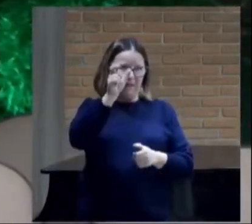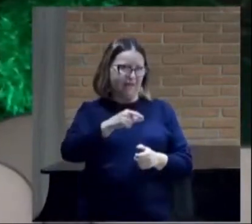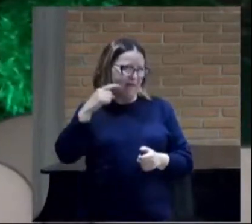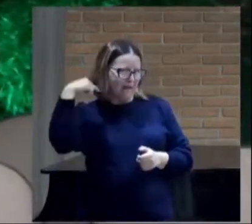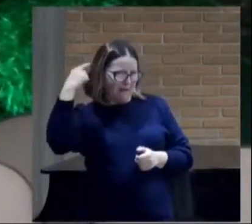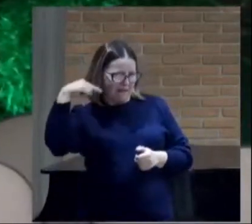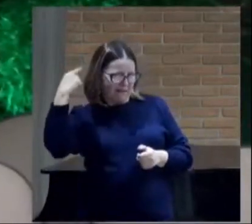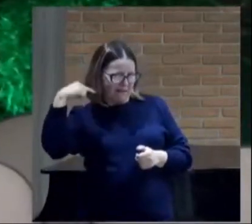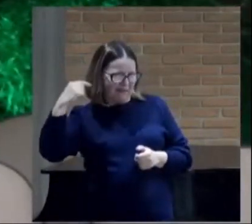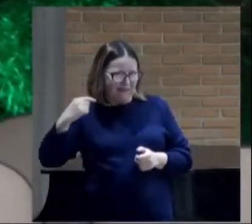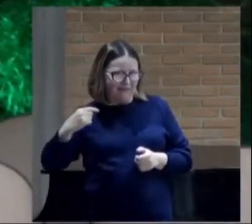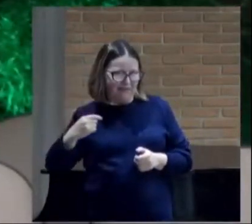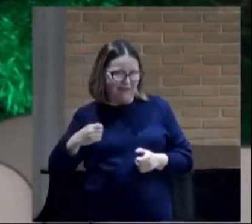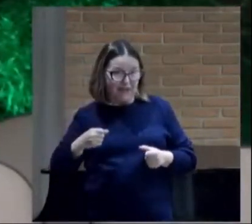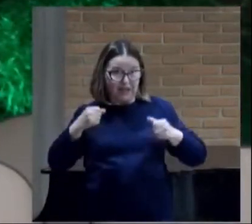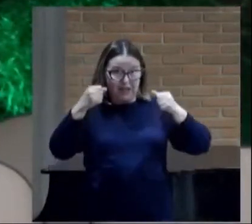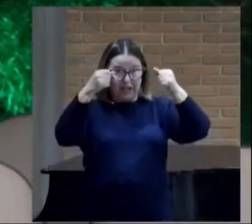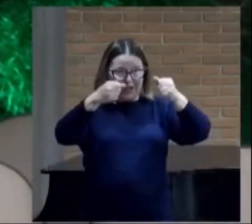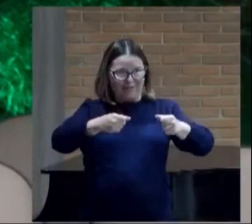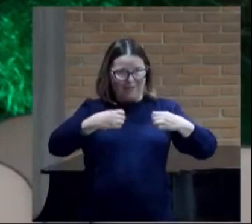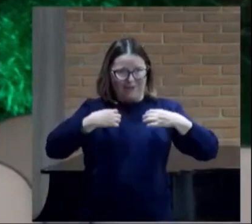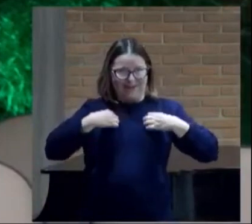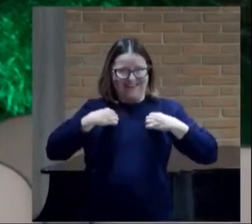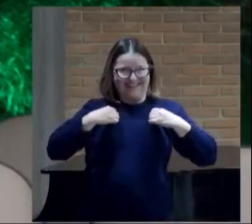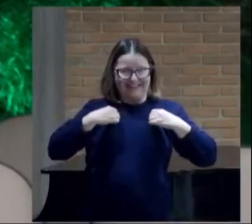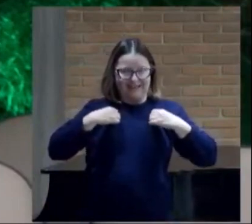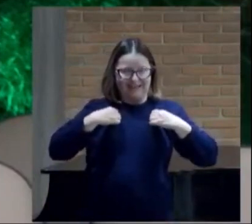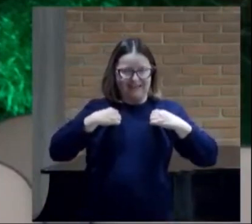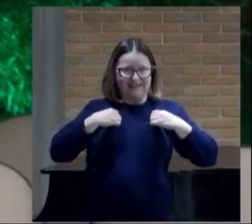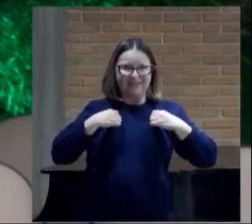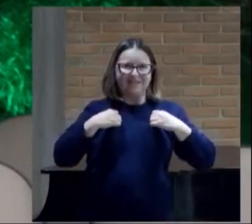E veste ele Com a camisa